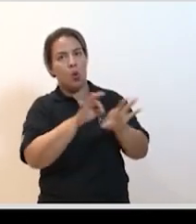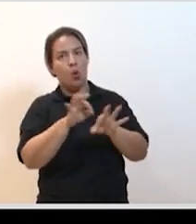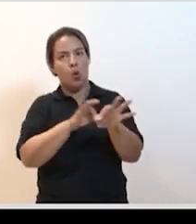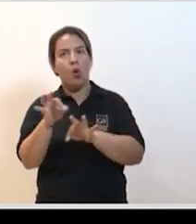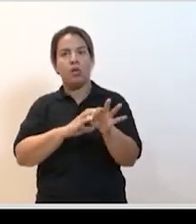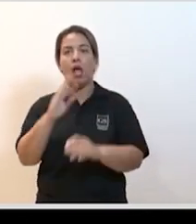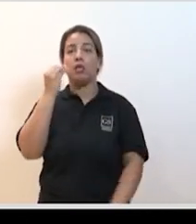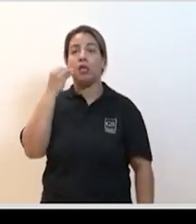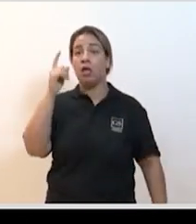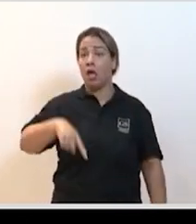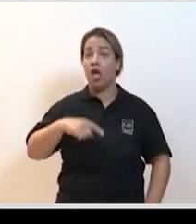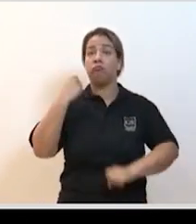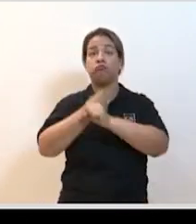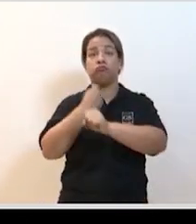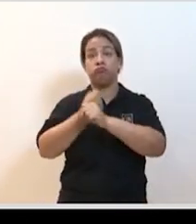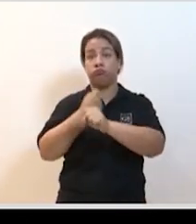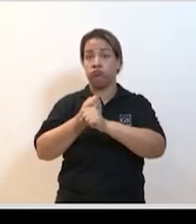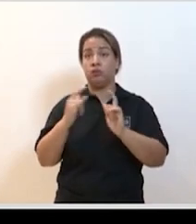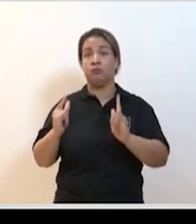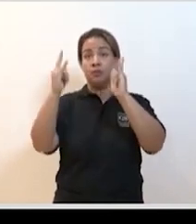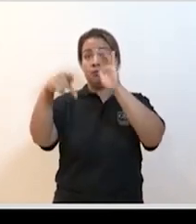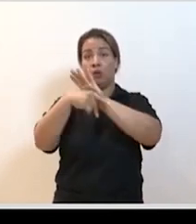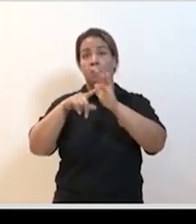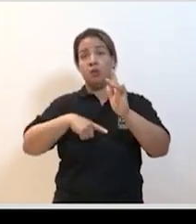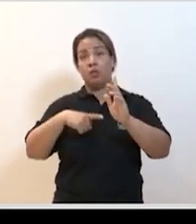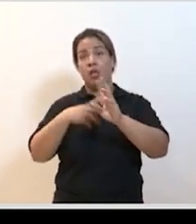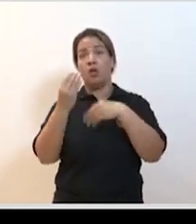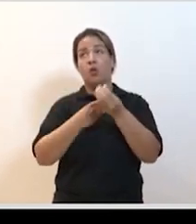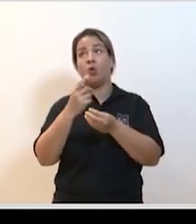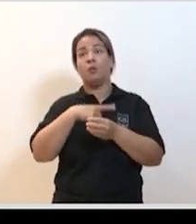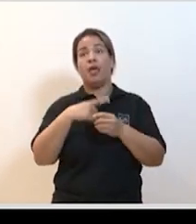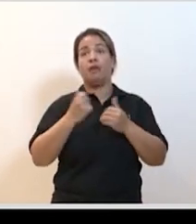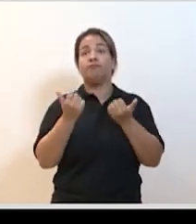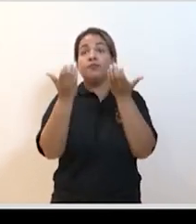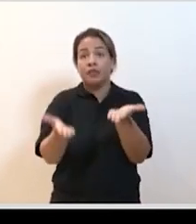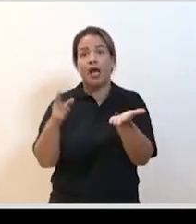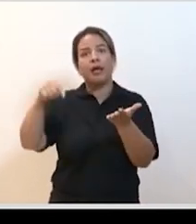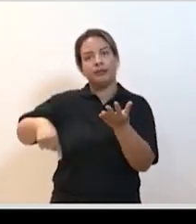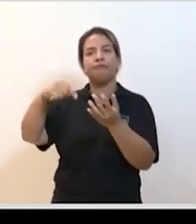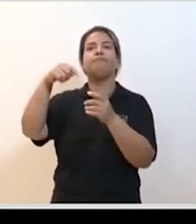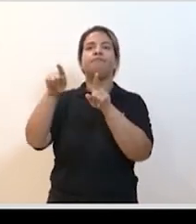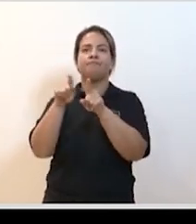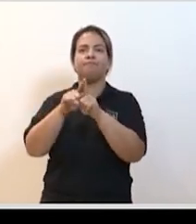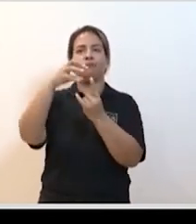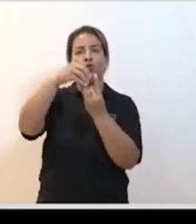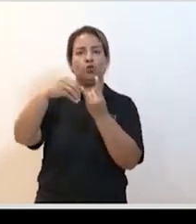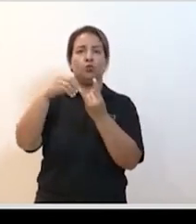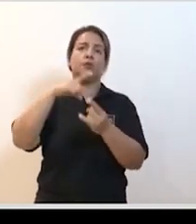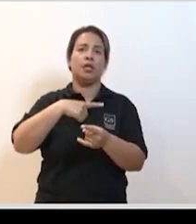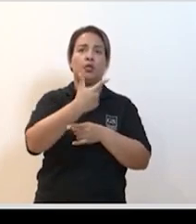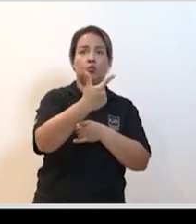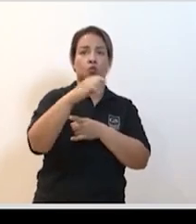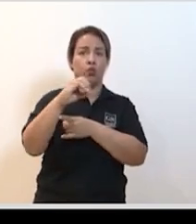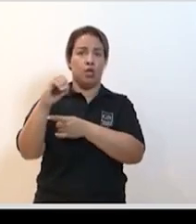tentando com a nossa própria construção do hospital aqui embaixo com a oferta de 200 leitos mas é claro que esses 200 leitos são apenas um exemplo do que está